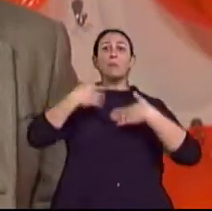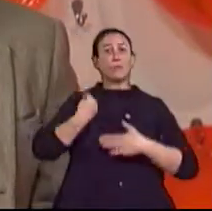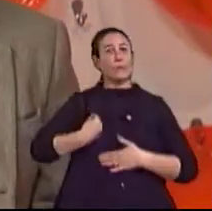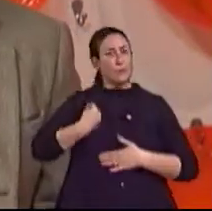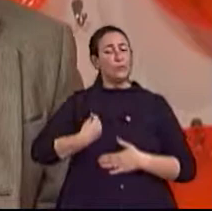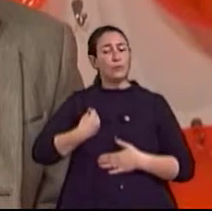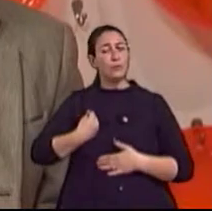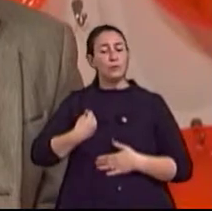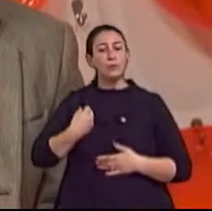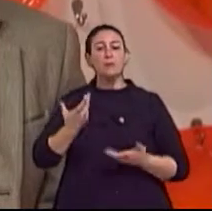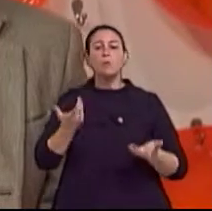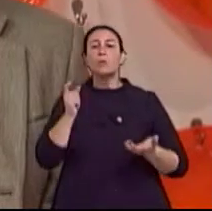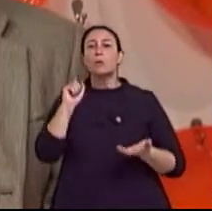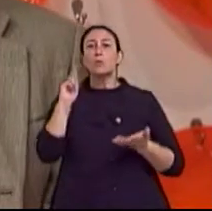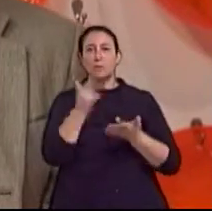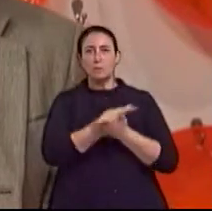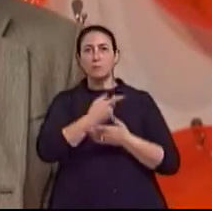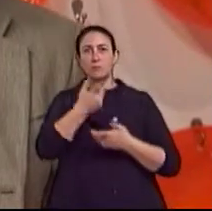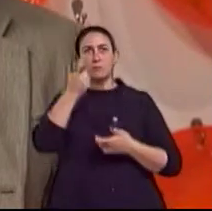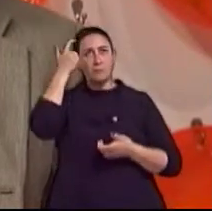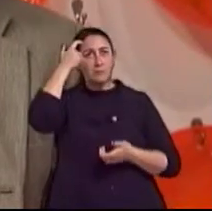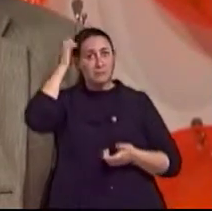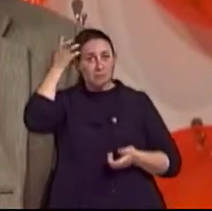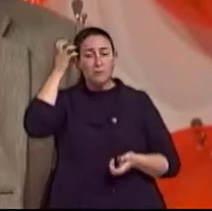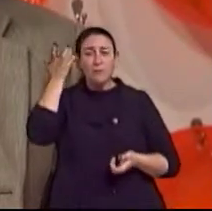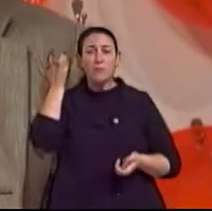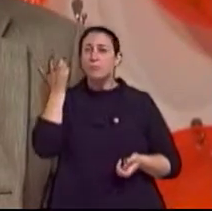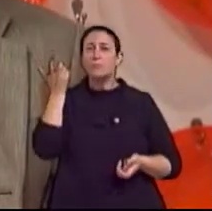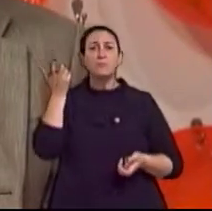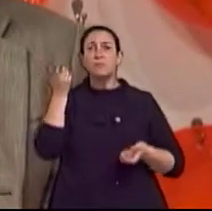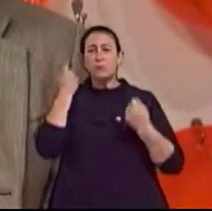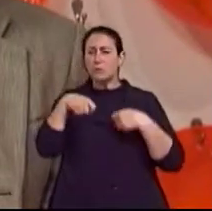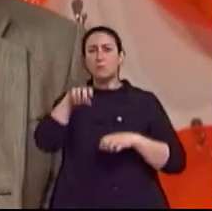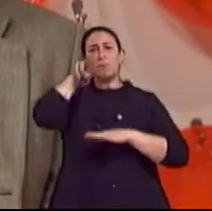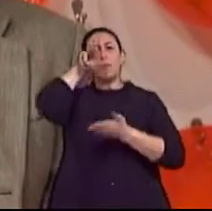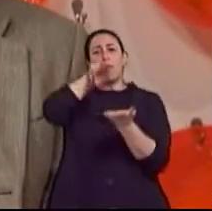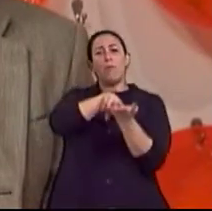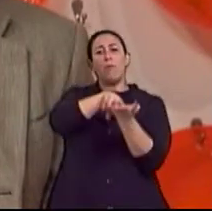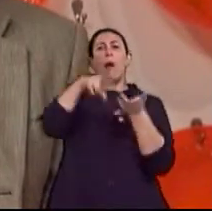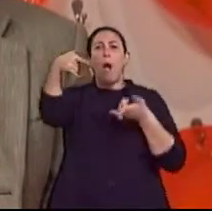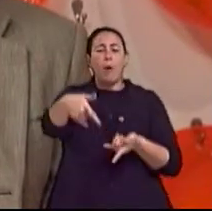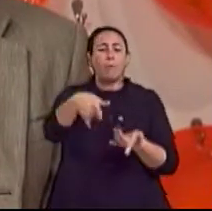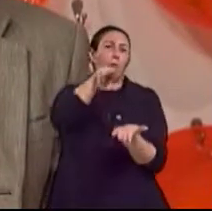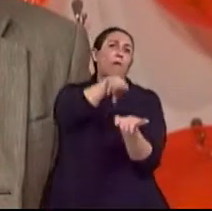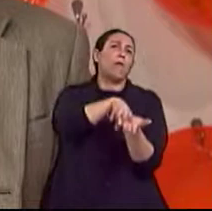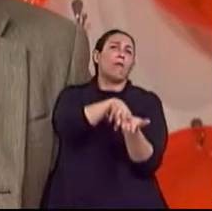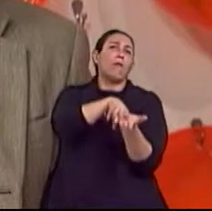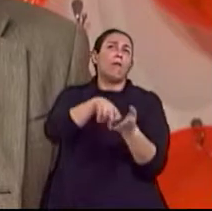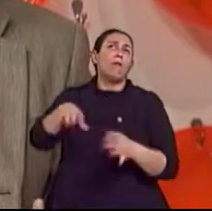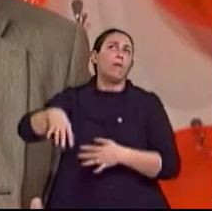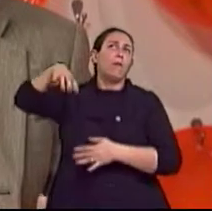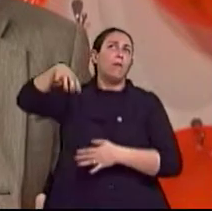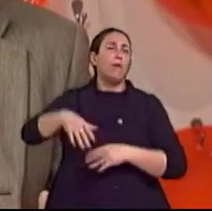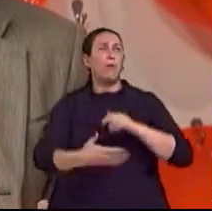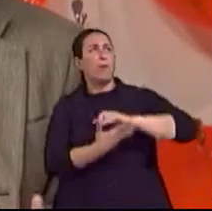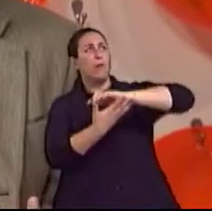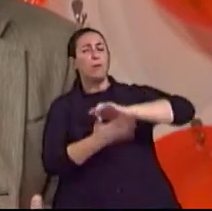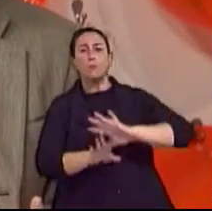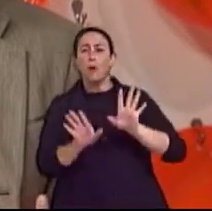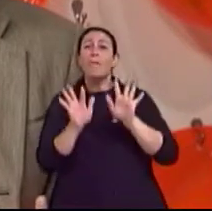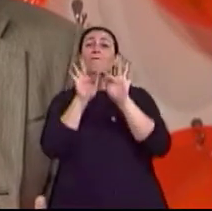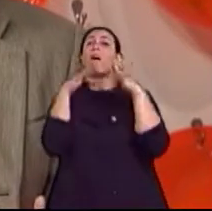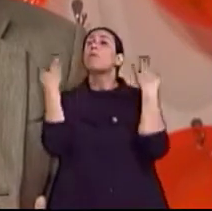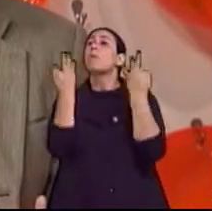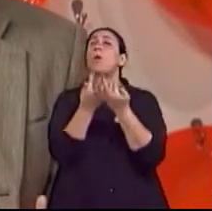Então, a pessoa com demência, ela não tem que ficar o tempo todo em cima da cama, e pior ainda sem os seus